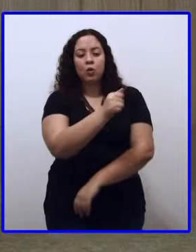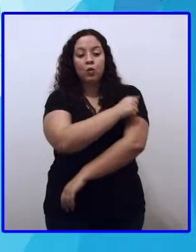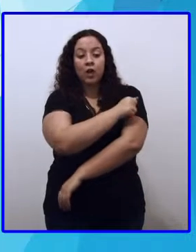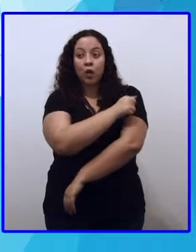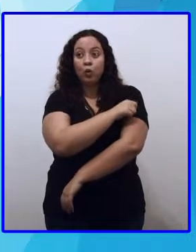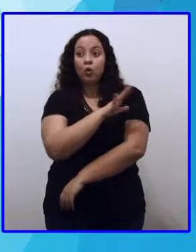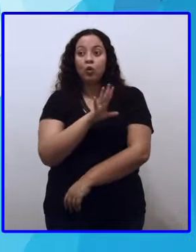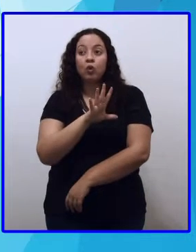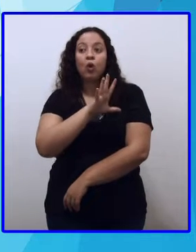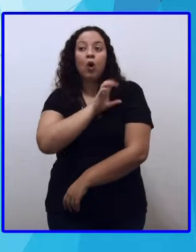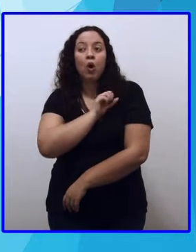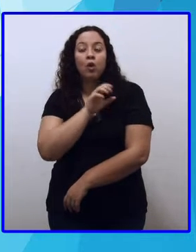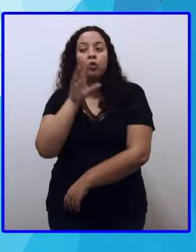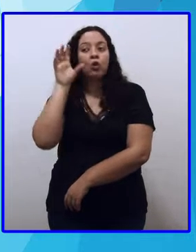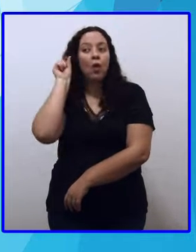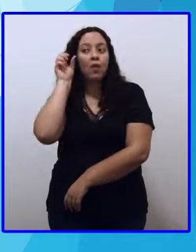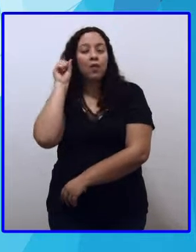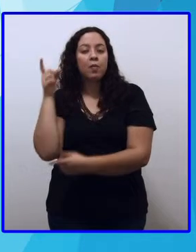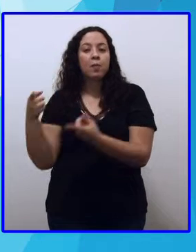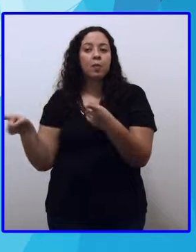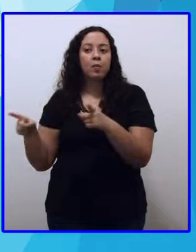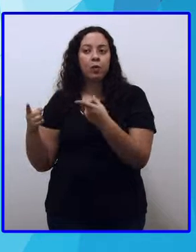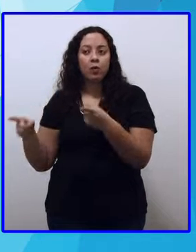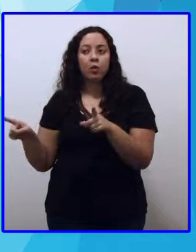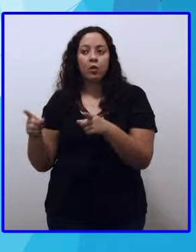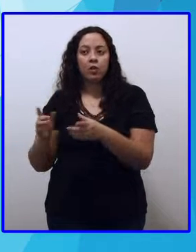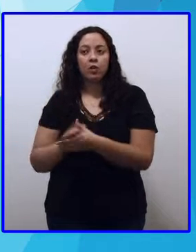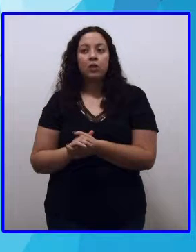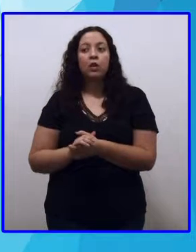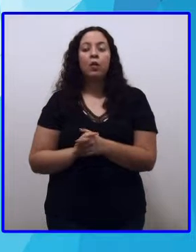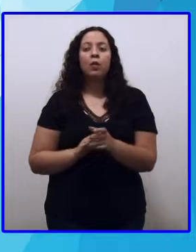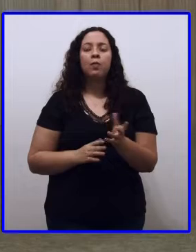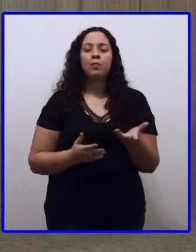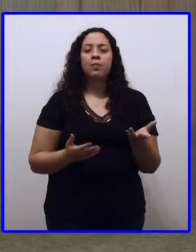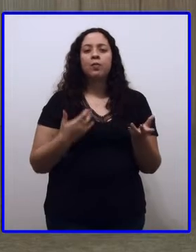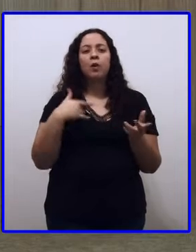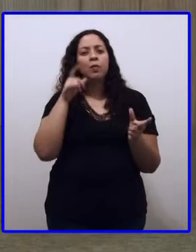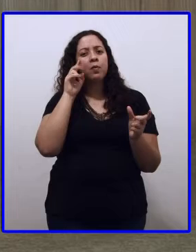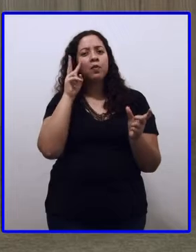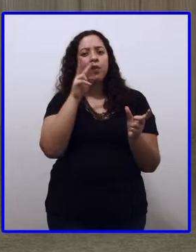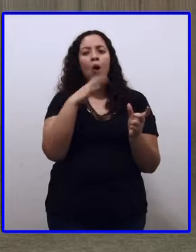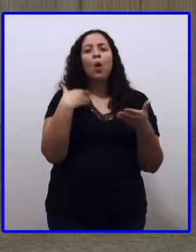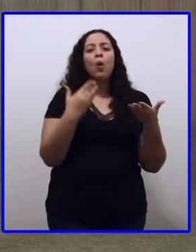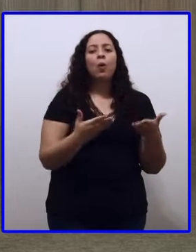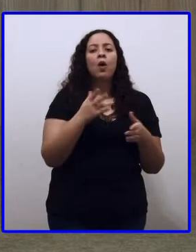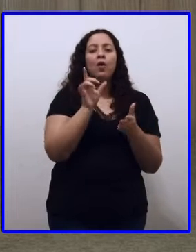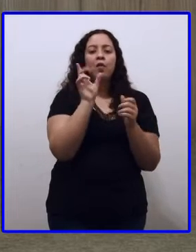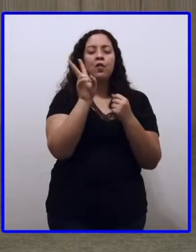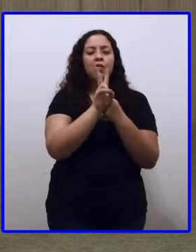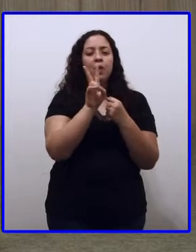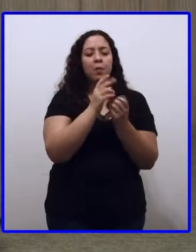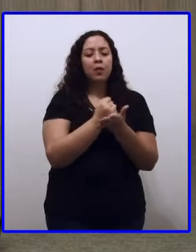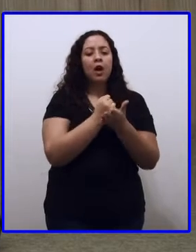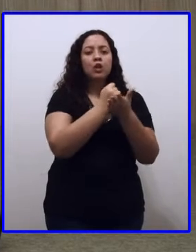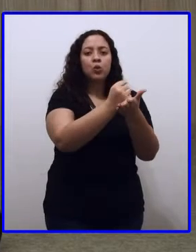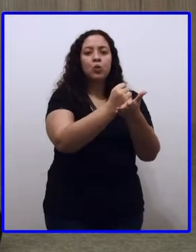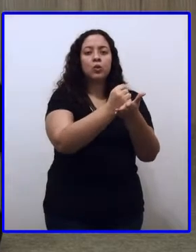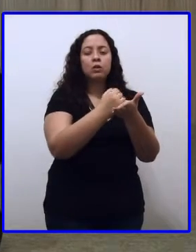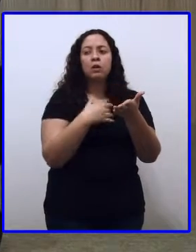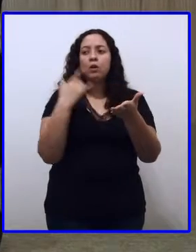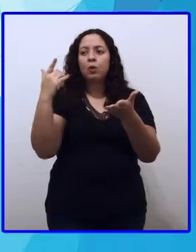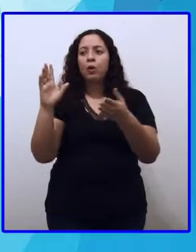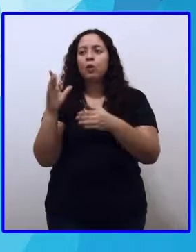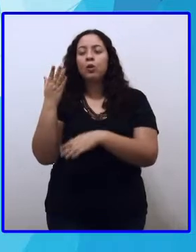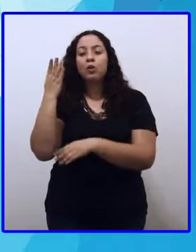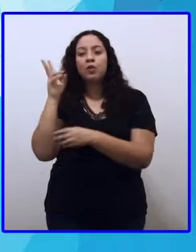Os alunos gostam de ouvir música. Aí tem o verbo auxiliar e o verbo principal, Pro Camila. quando nós pensamos,